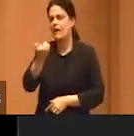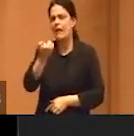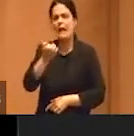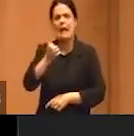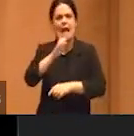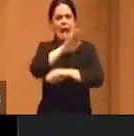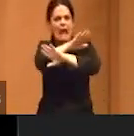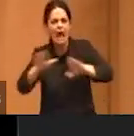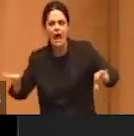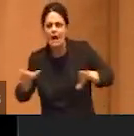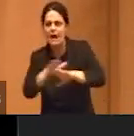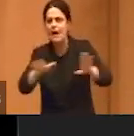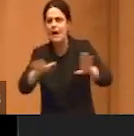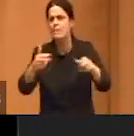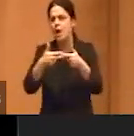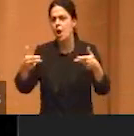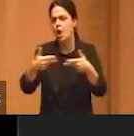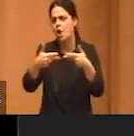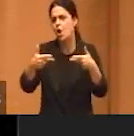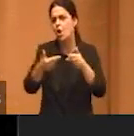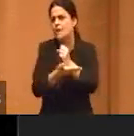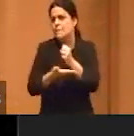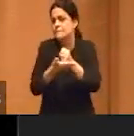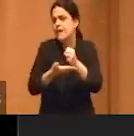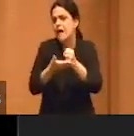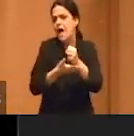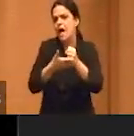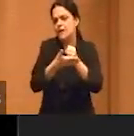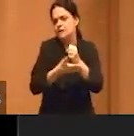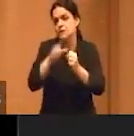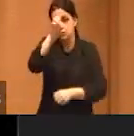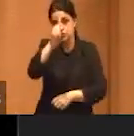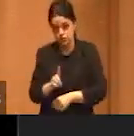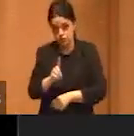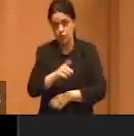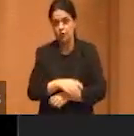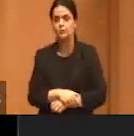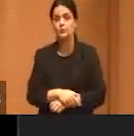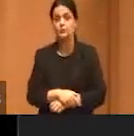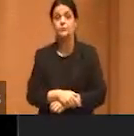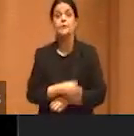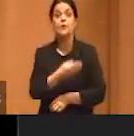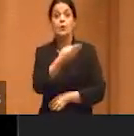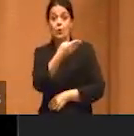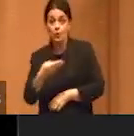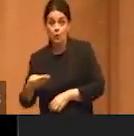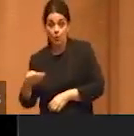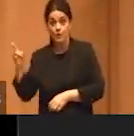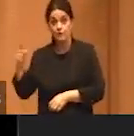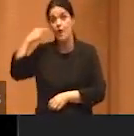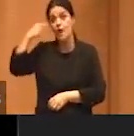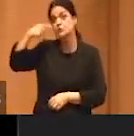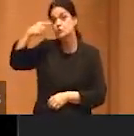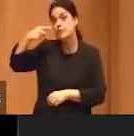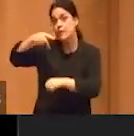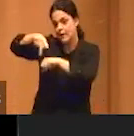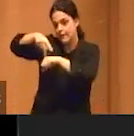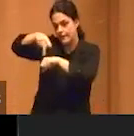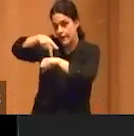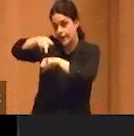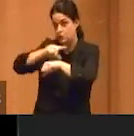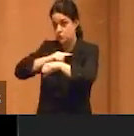questões básicas dos direitos. E o governo aberto de Aragón, na Espanha, tinha um projeto, o